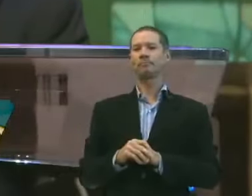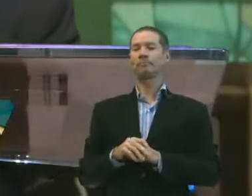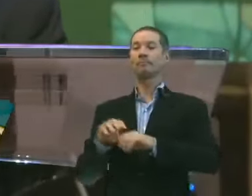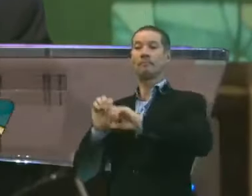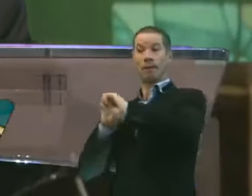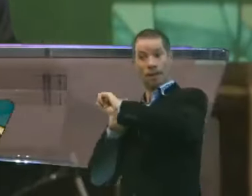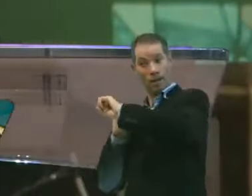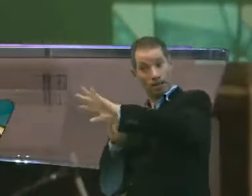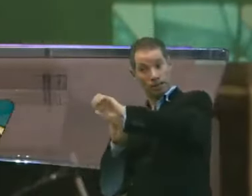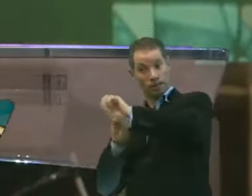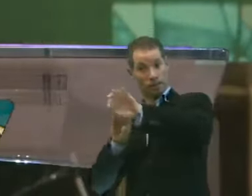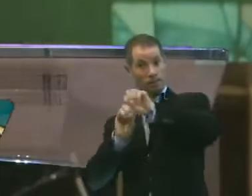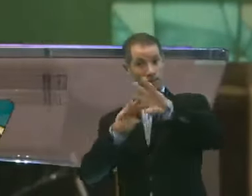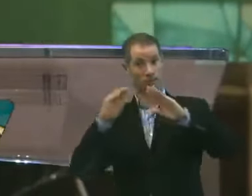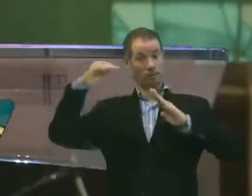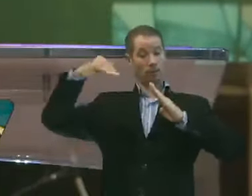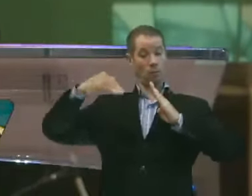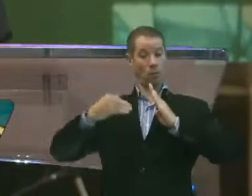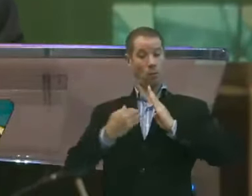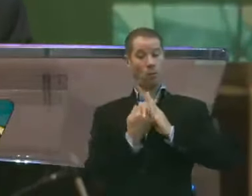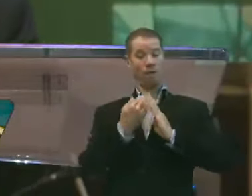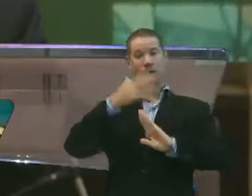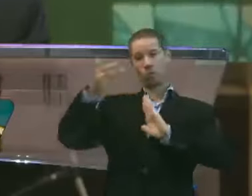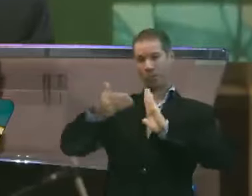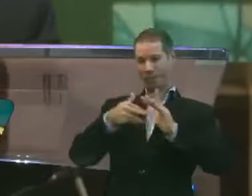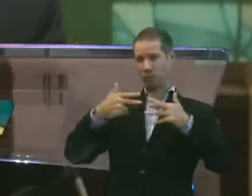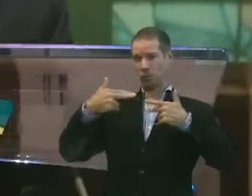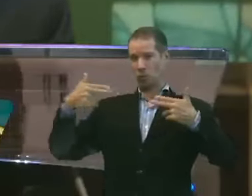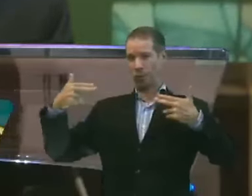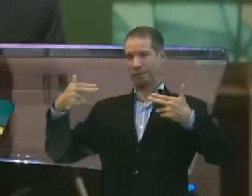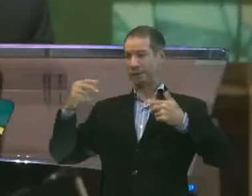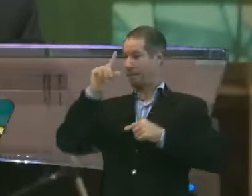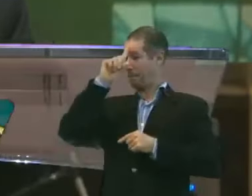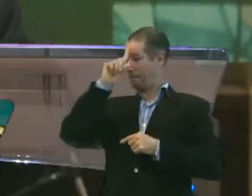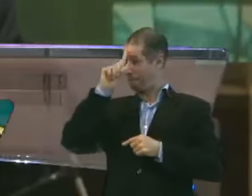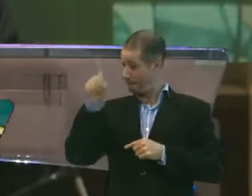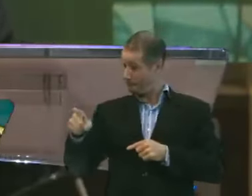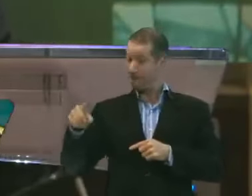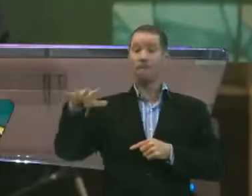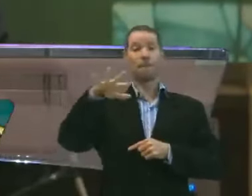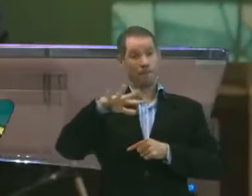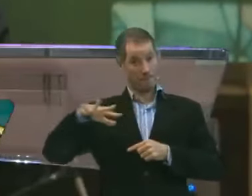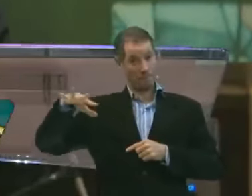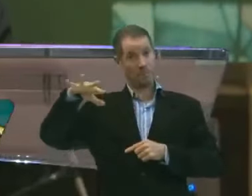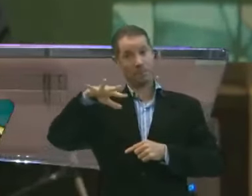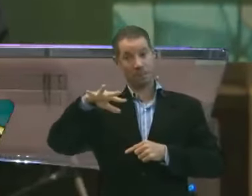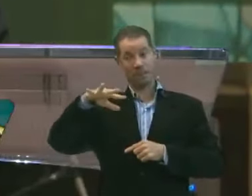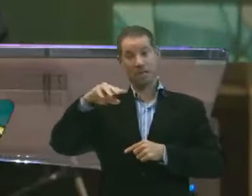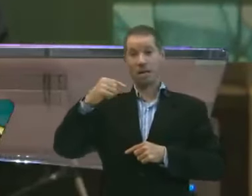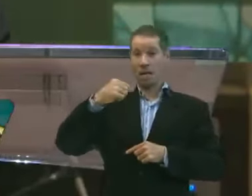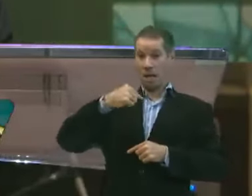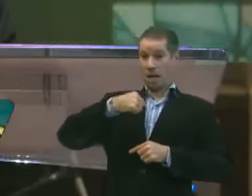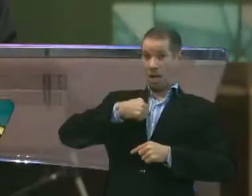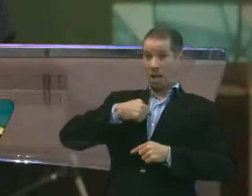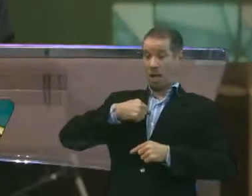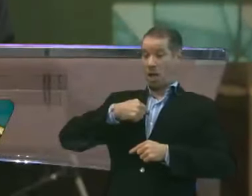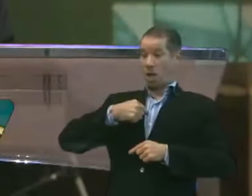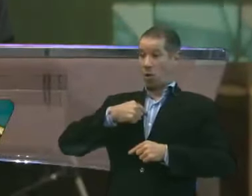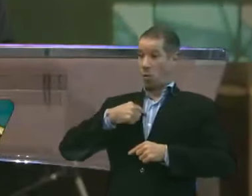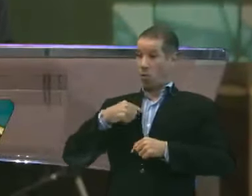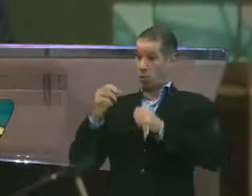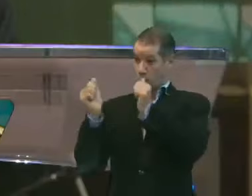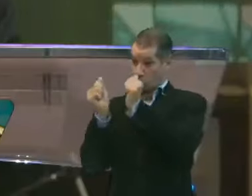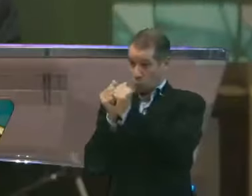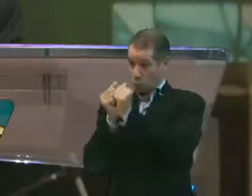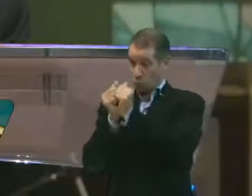Ensinando-os a guardar todas as coisas que tenho ordenado a vocês. E eis que estou com vocês